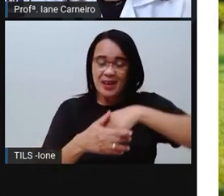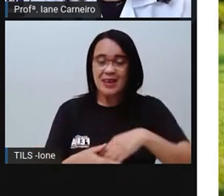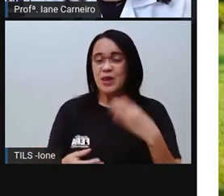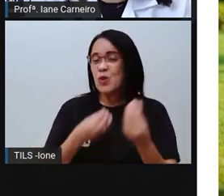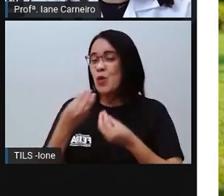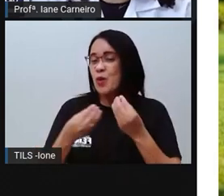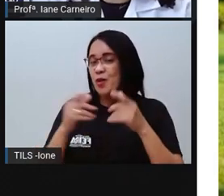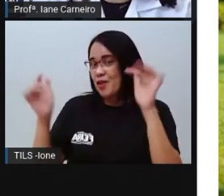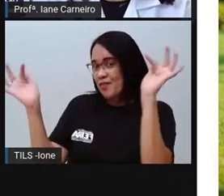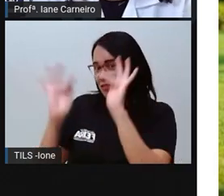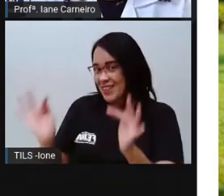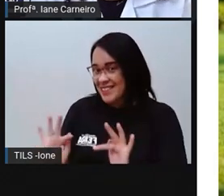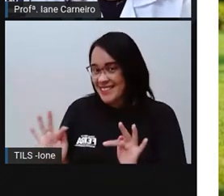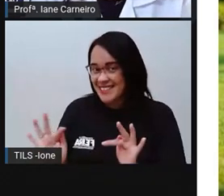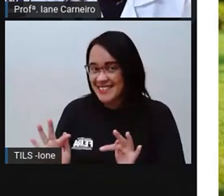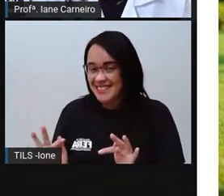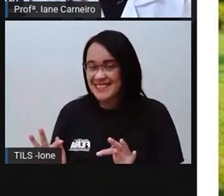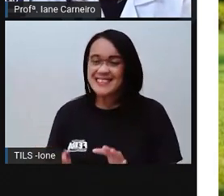Feliz.